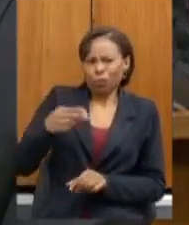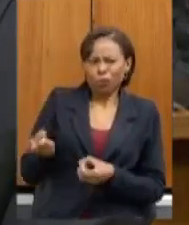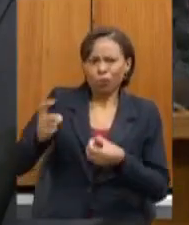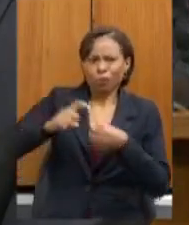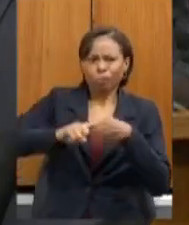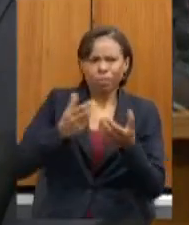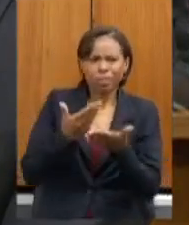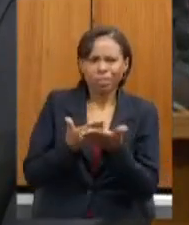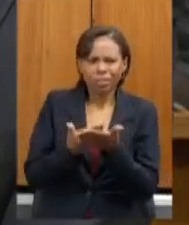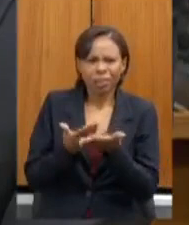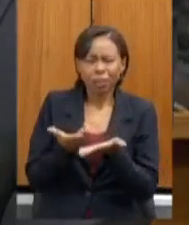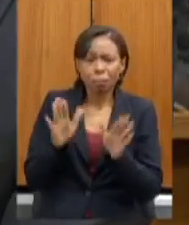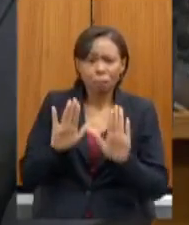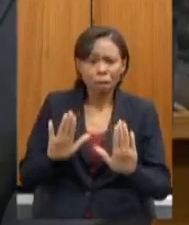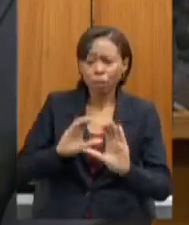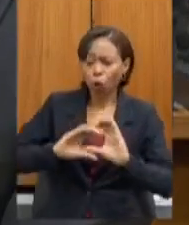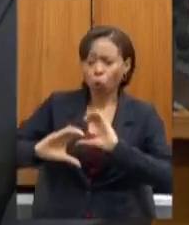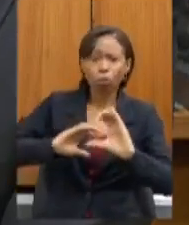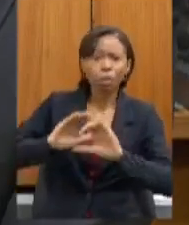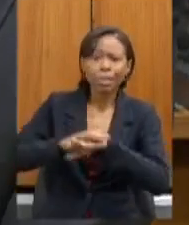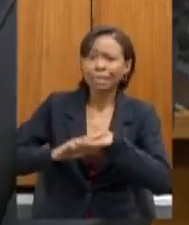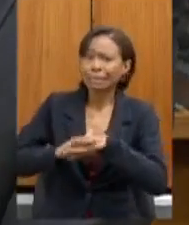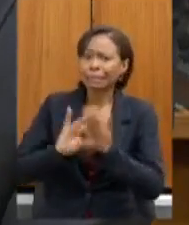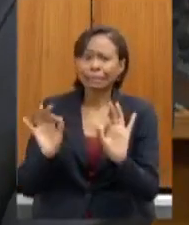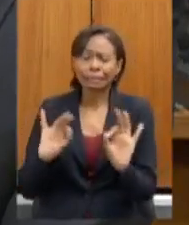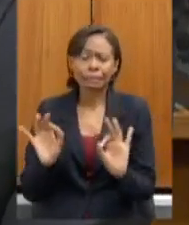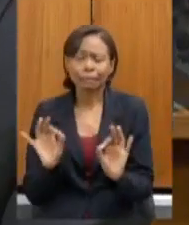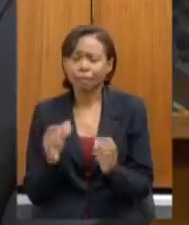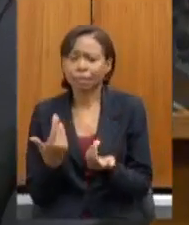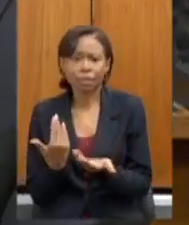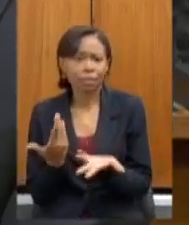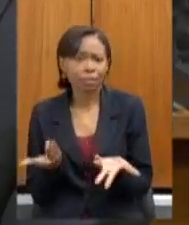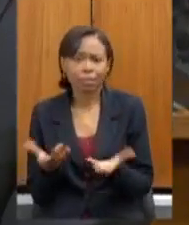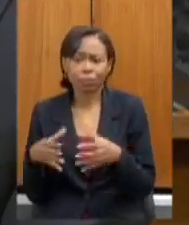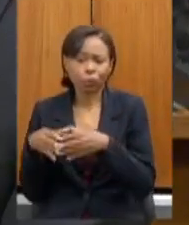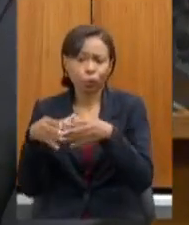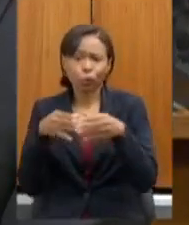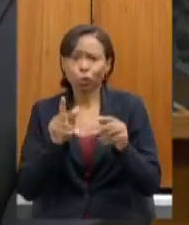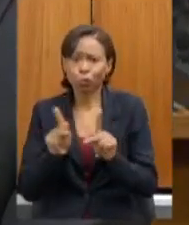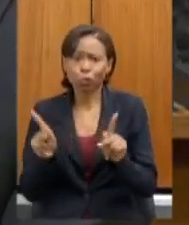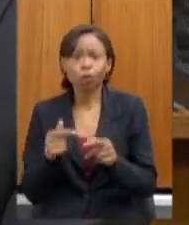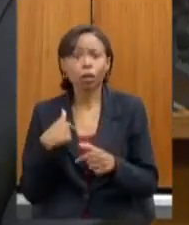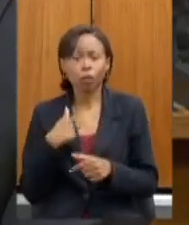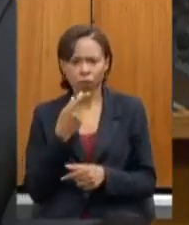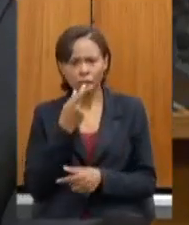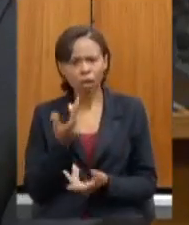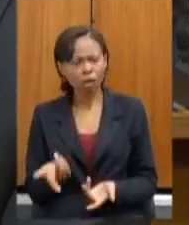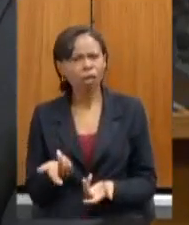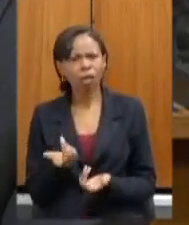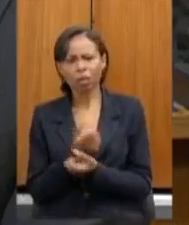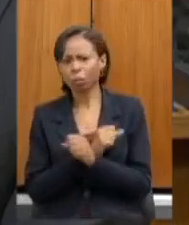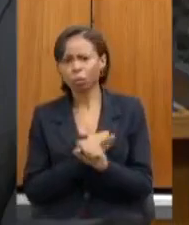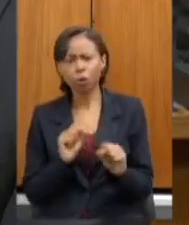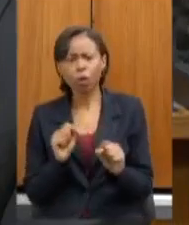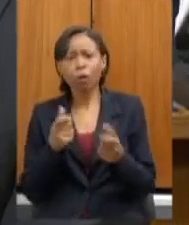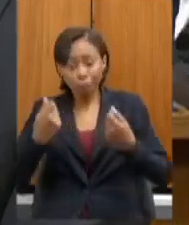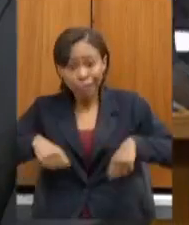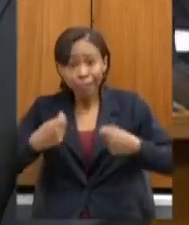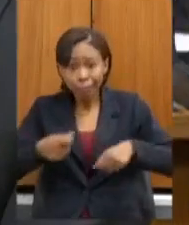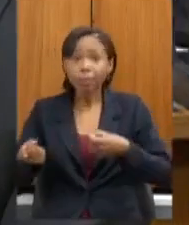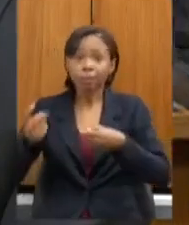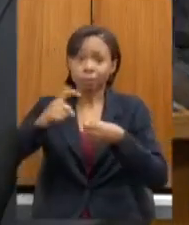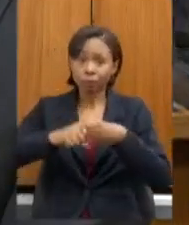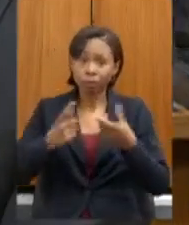dava claro inclusive truquei falei impossível que volte tem que ser feito diálogo tem que ser feito políticas